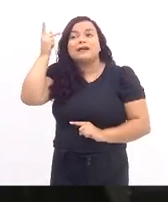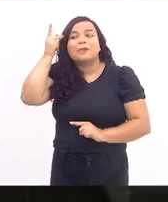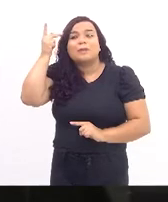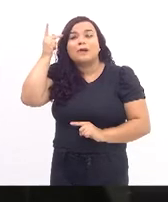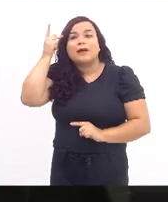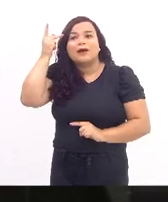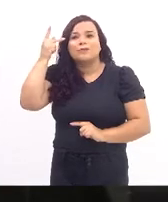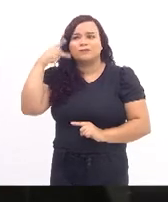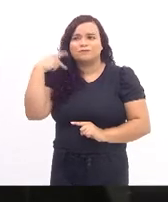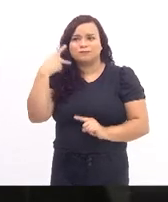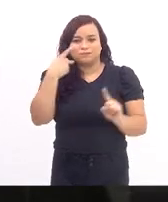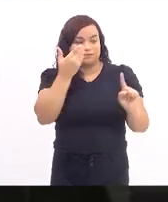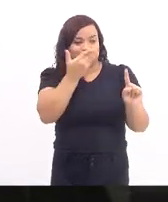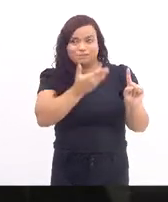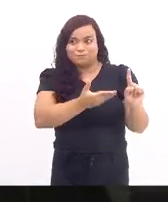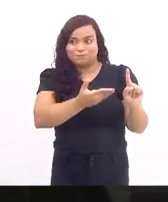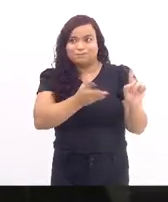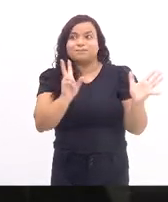seguramente,